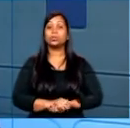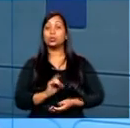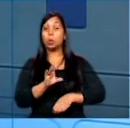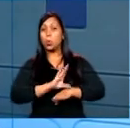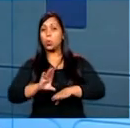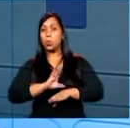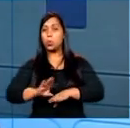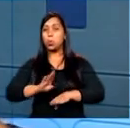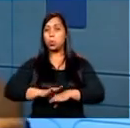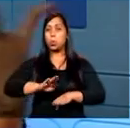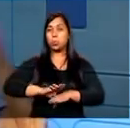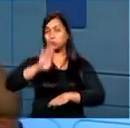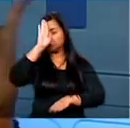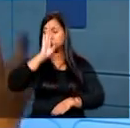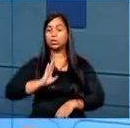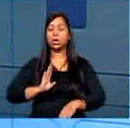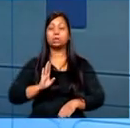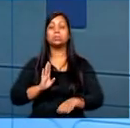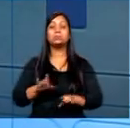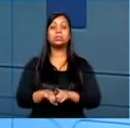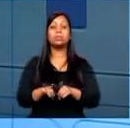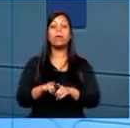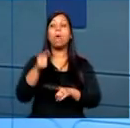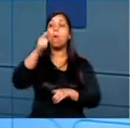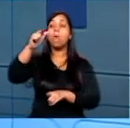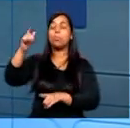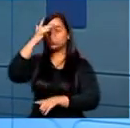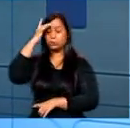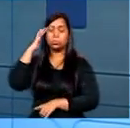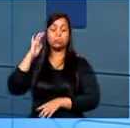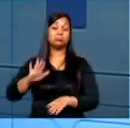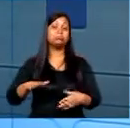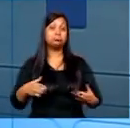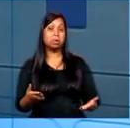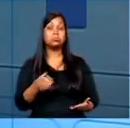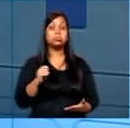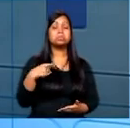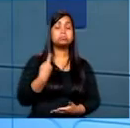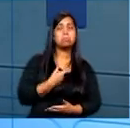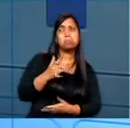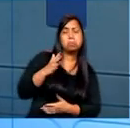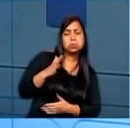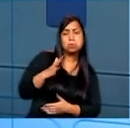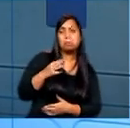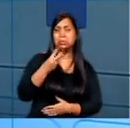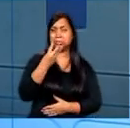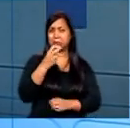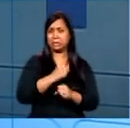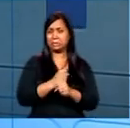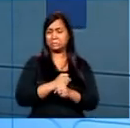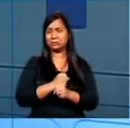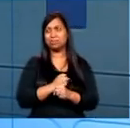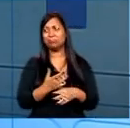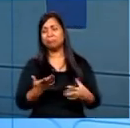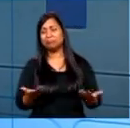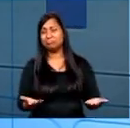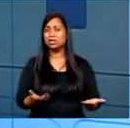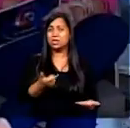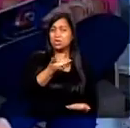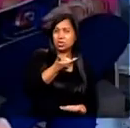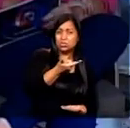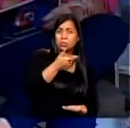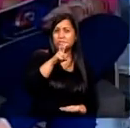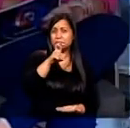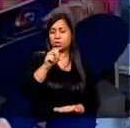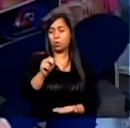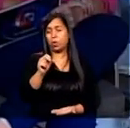nos cursinhos populares, a gente vai chamando outras pessoas. Então, se a gente tivesse que ter uma estimativa nesses três anos, eu diria que umas 250